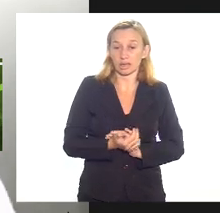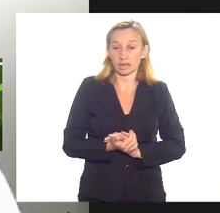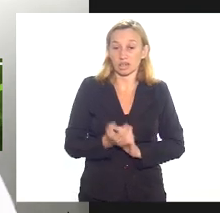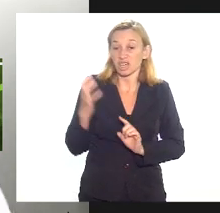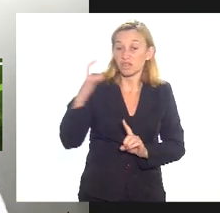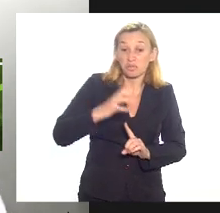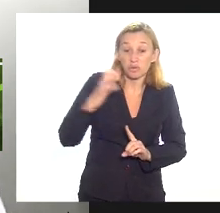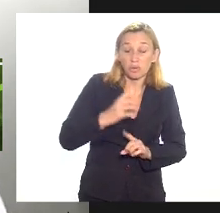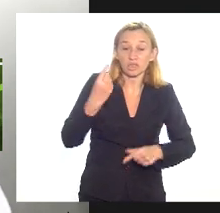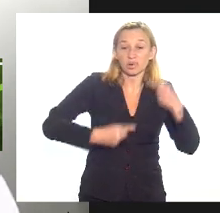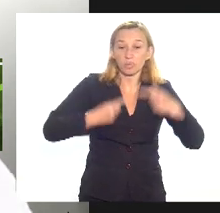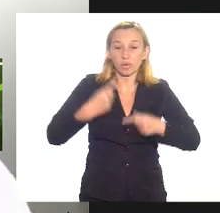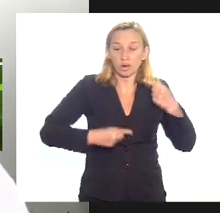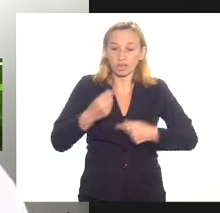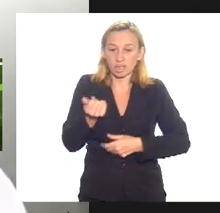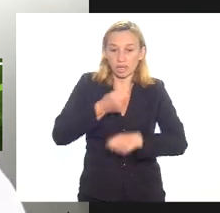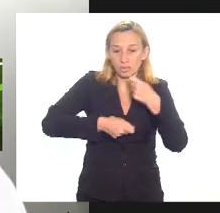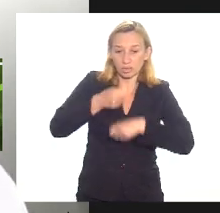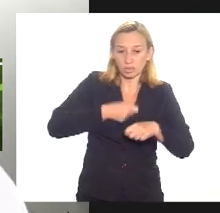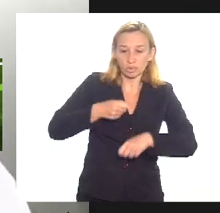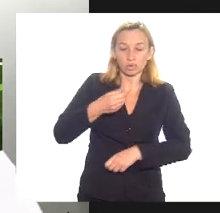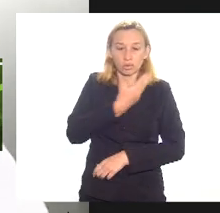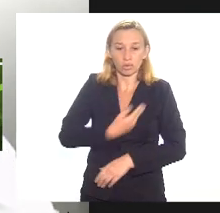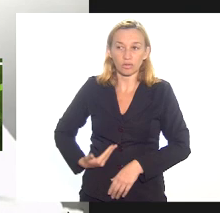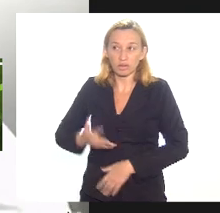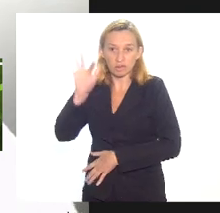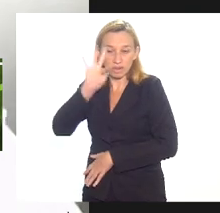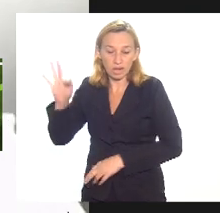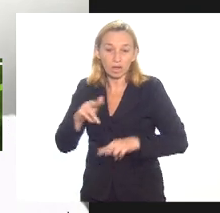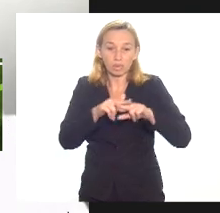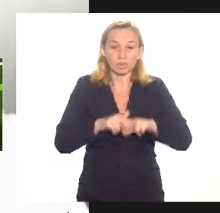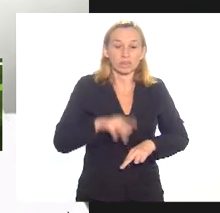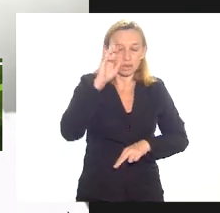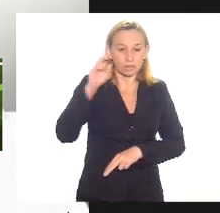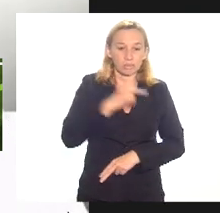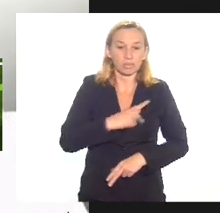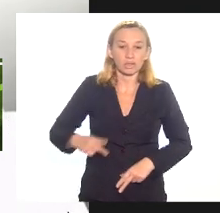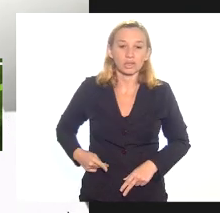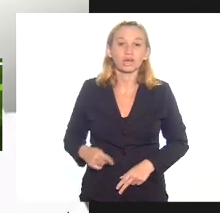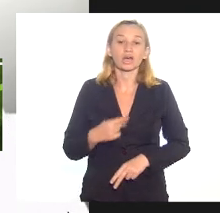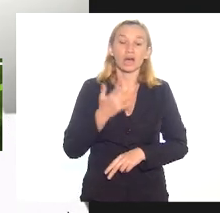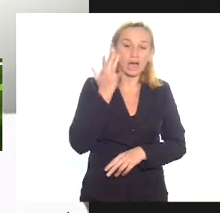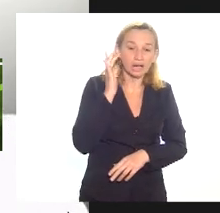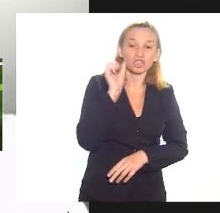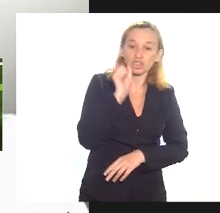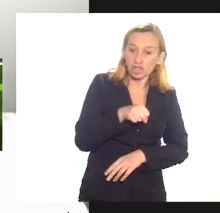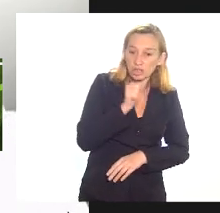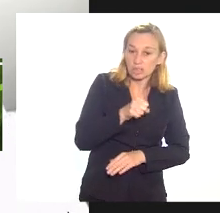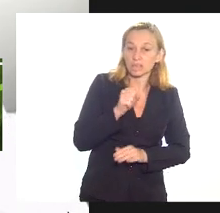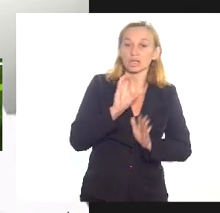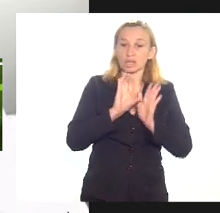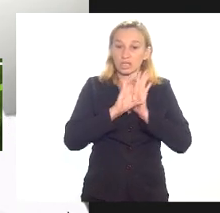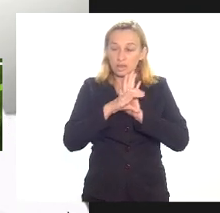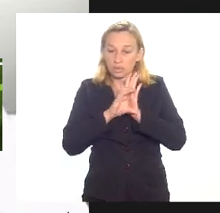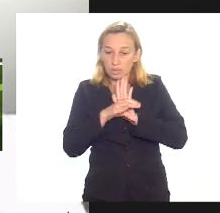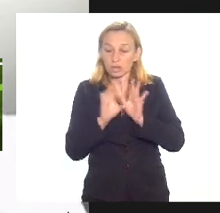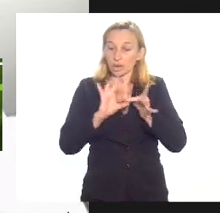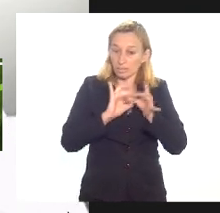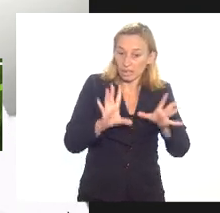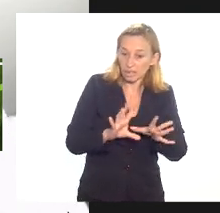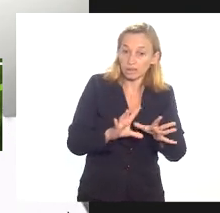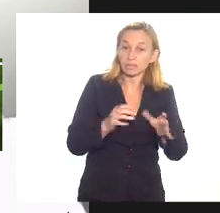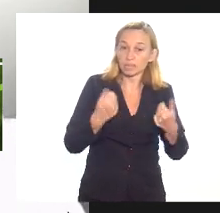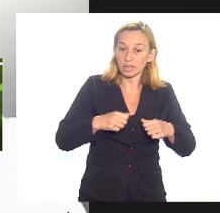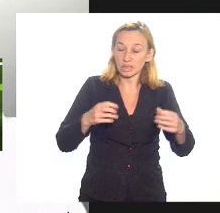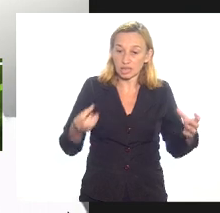políticas e econômicas do governo federal portanto senhor presidente acho que sim esse conselho deliberativo tem que ser